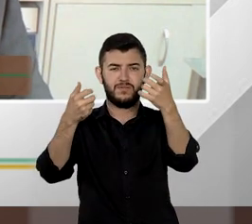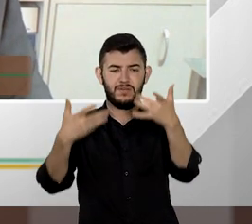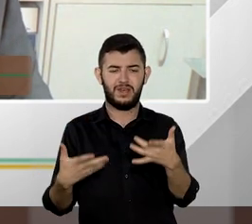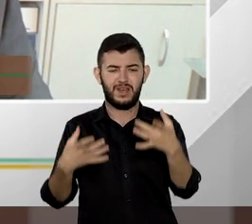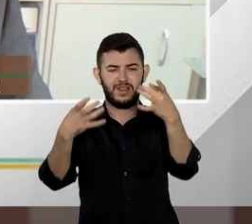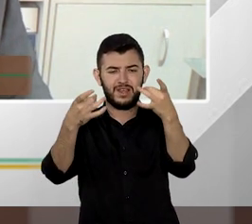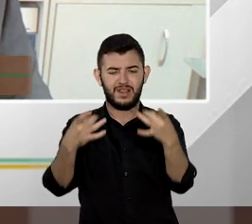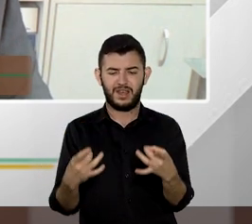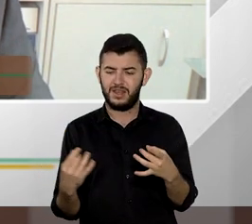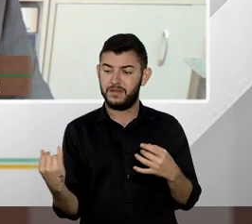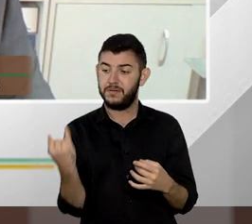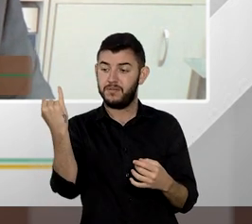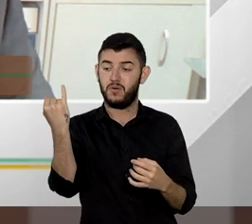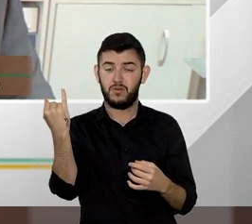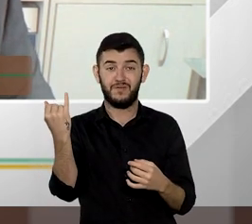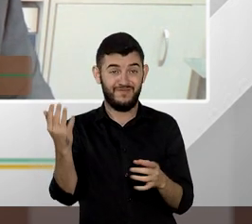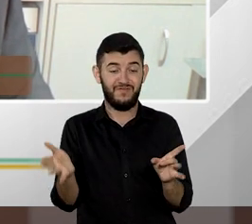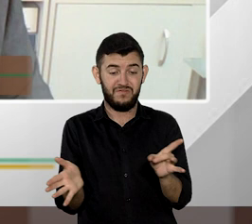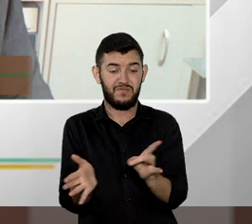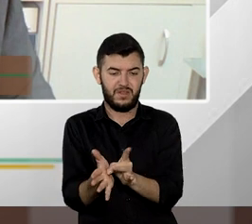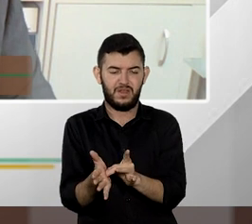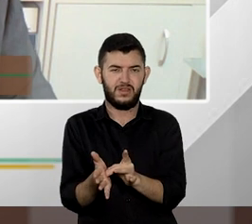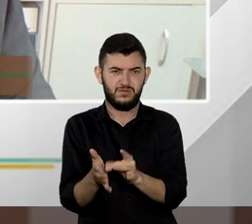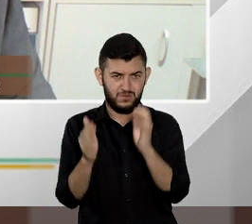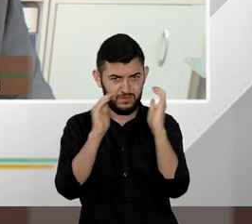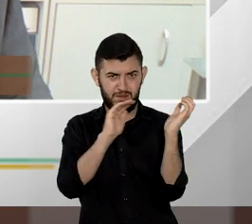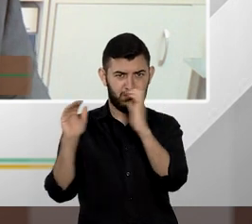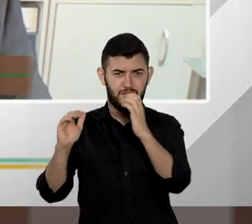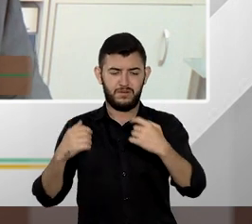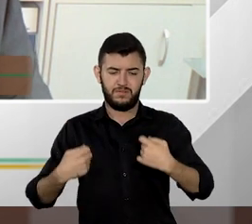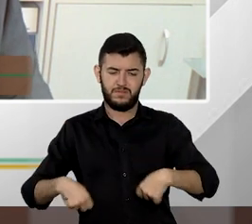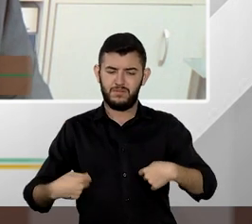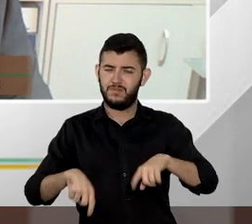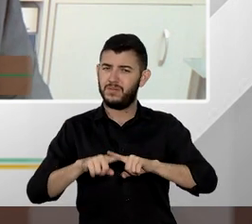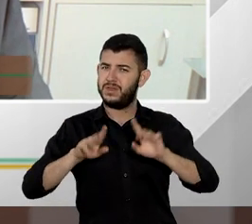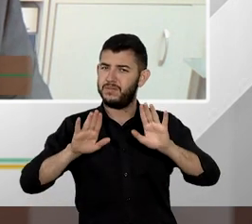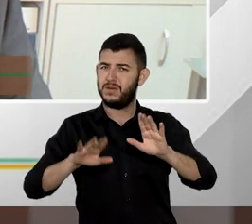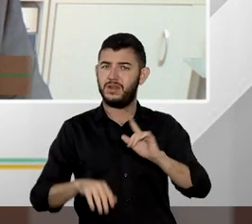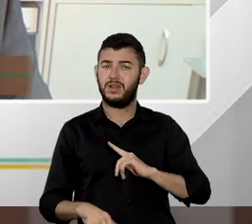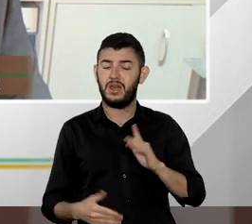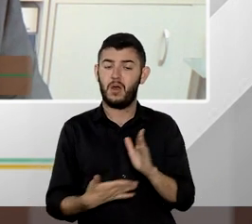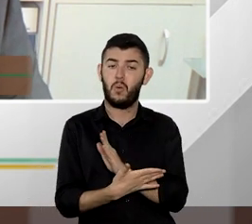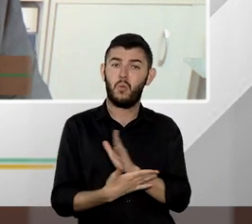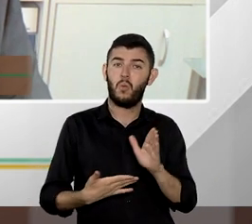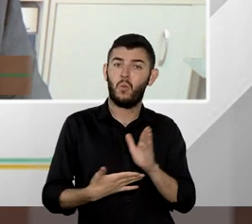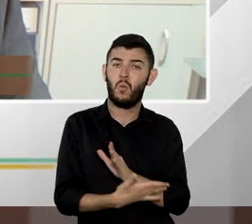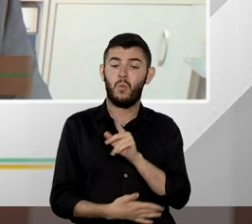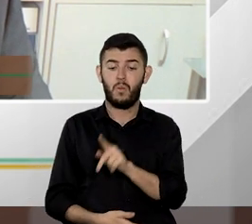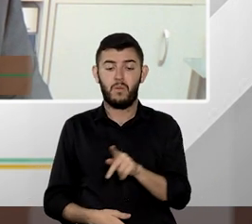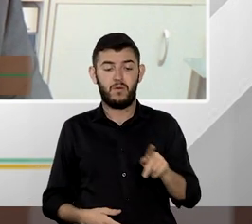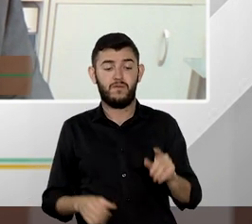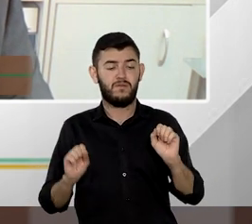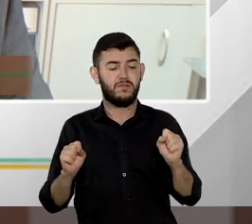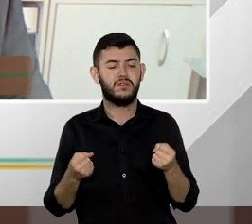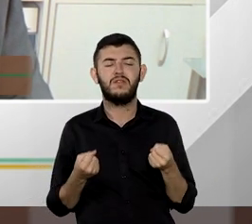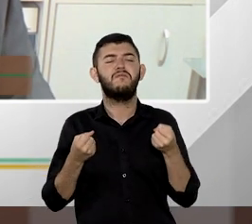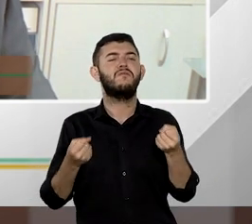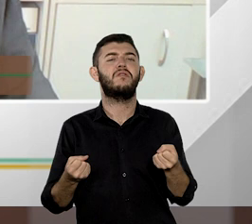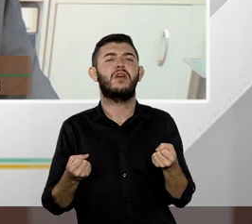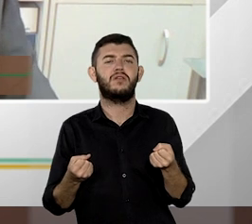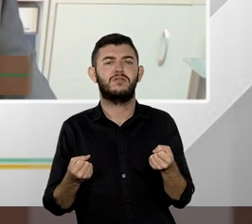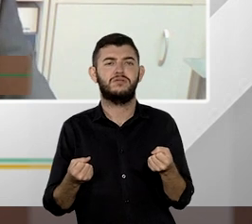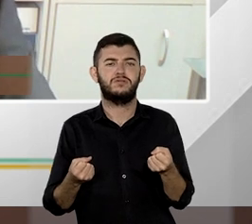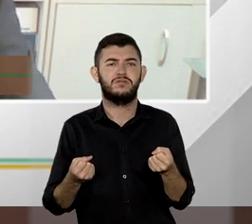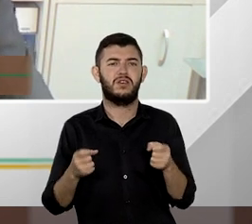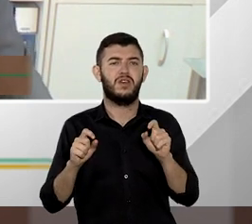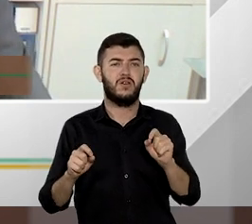presunção absoluta existem alguns professores professor Wambia que vem defendendo que essa seria